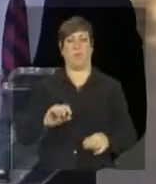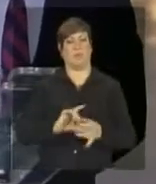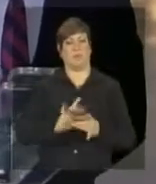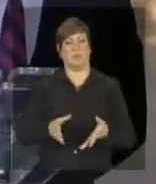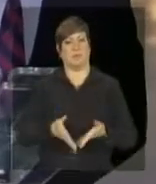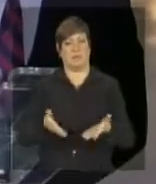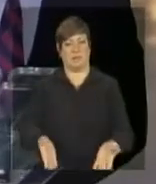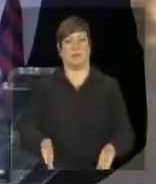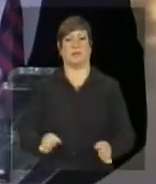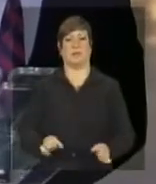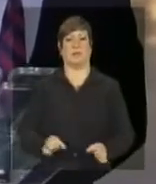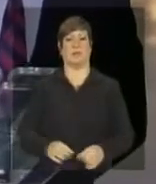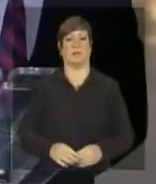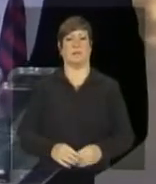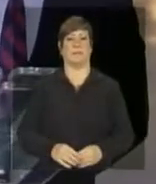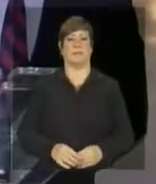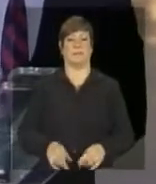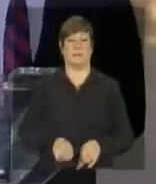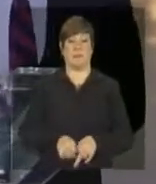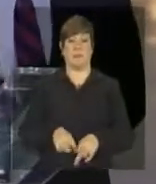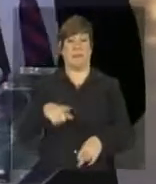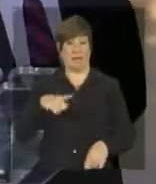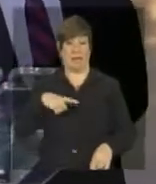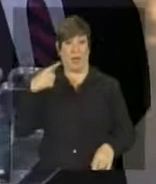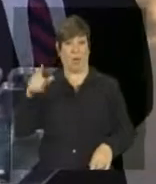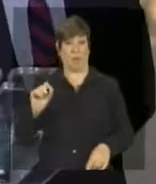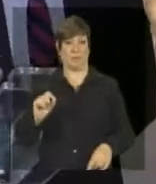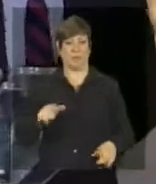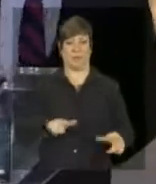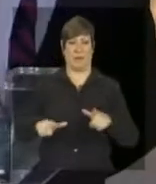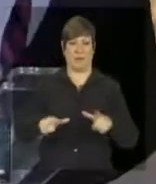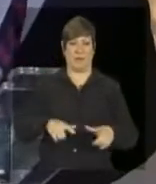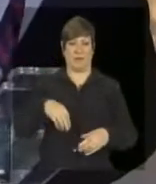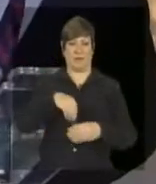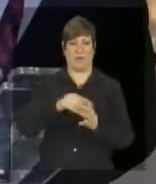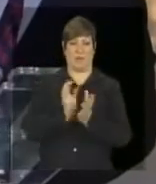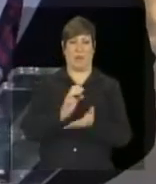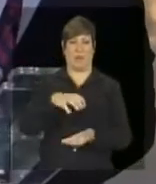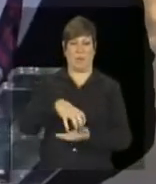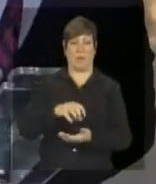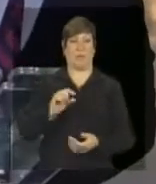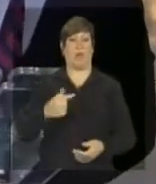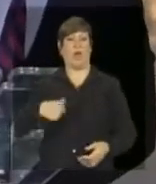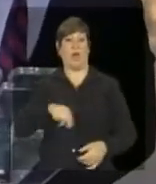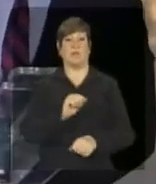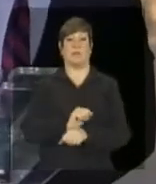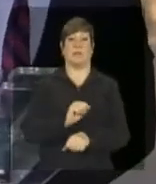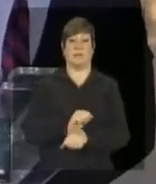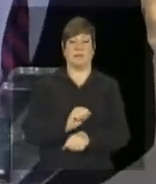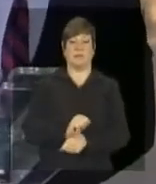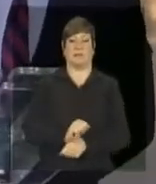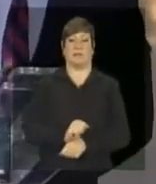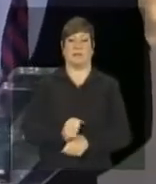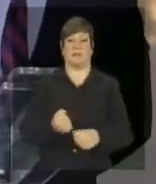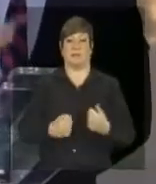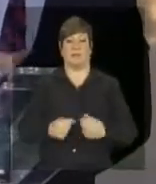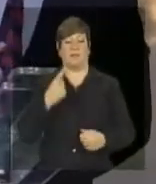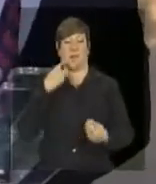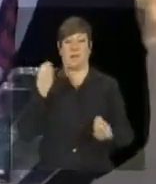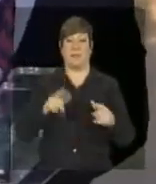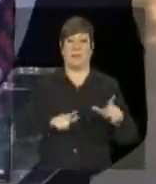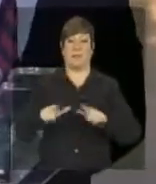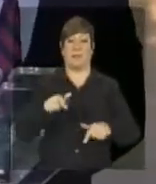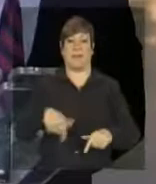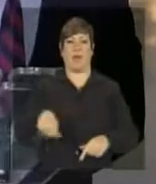há uma outra dinâmica na comissão que era esperada e a nossa expectativa é trabalharmos essas